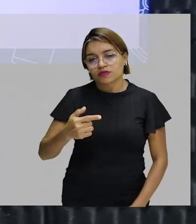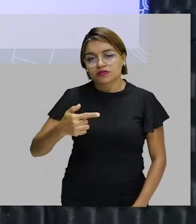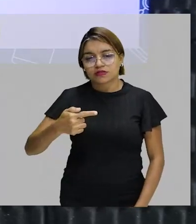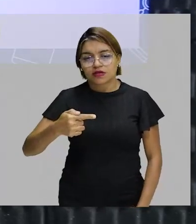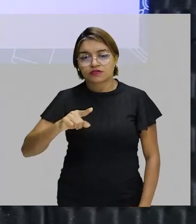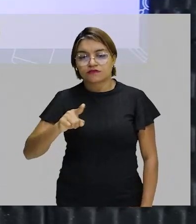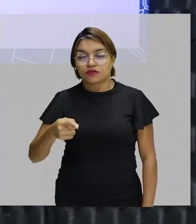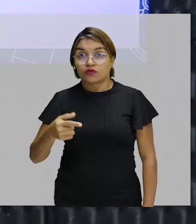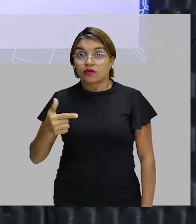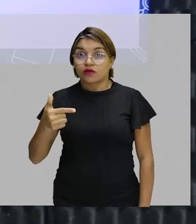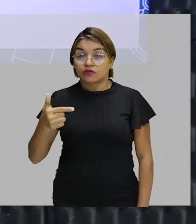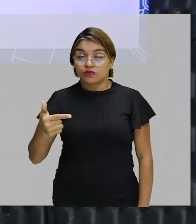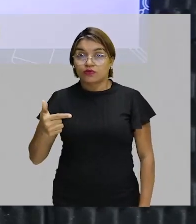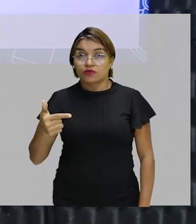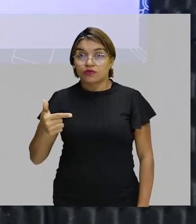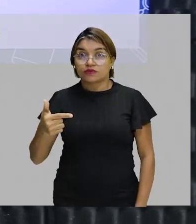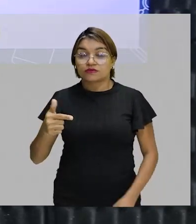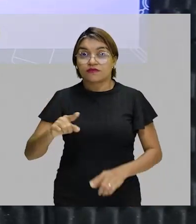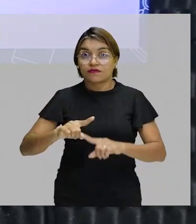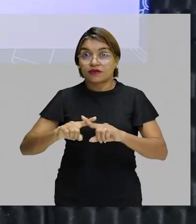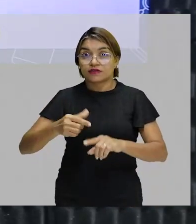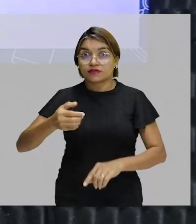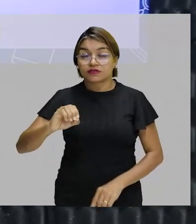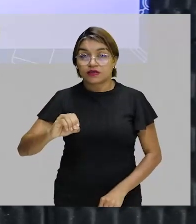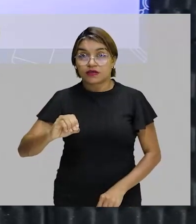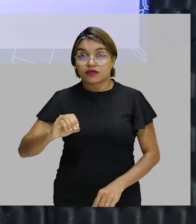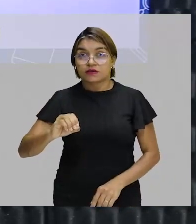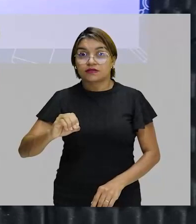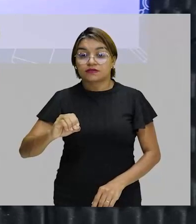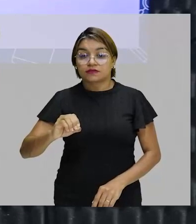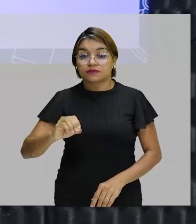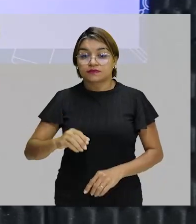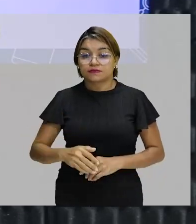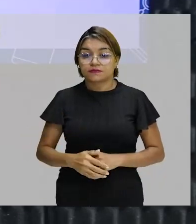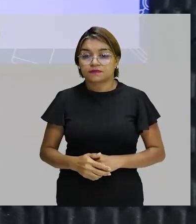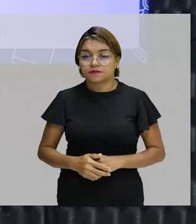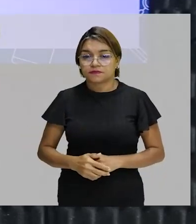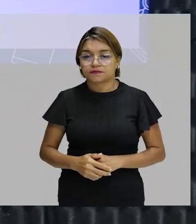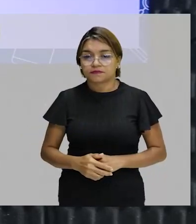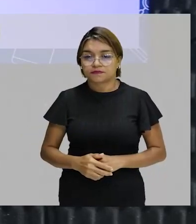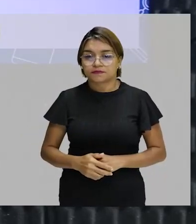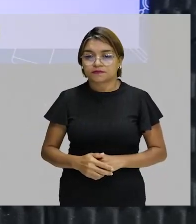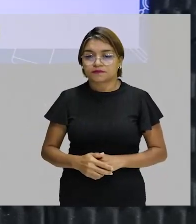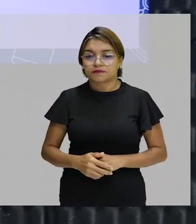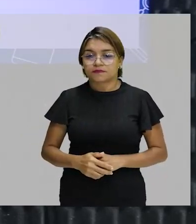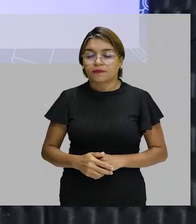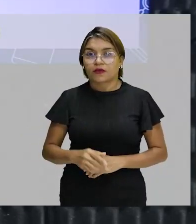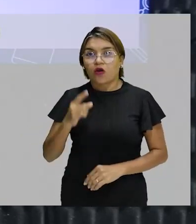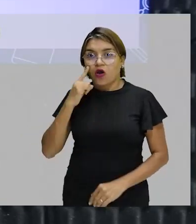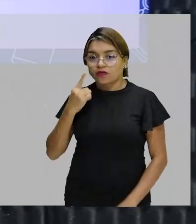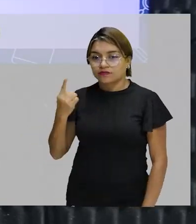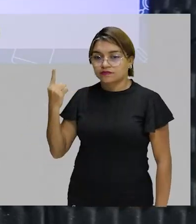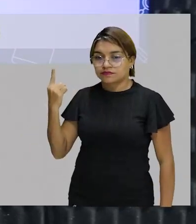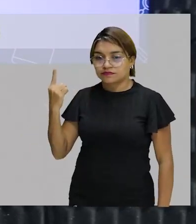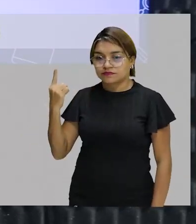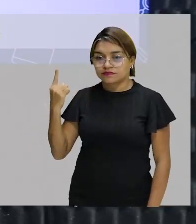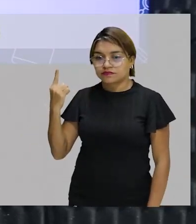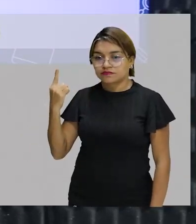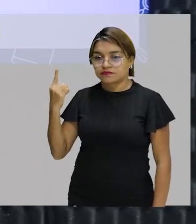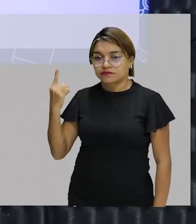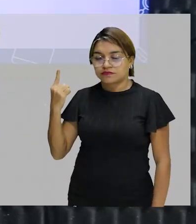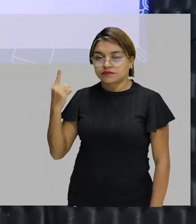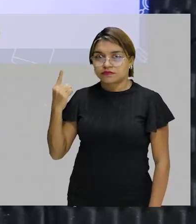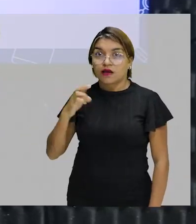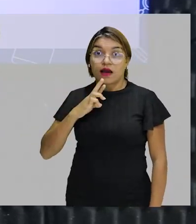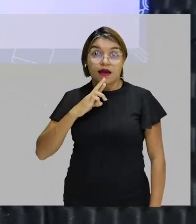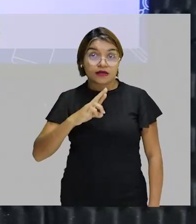10 a menos 2 gramas de glicose. Tudo bem? Então, observe que o resultado foi bem